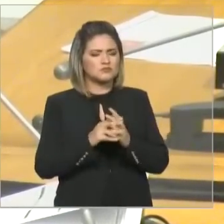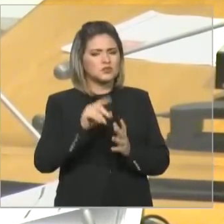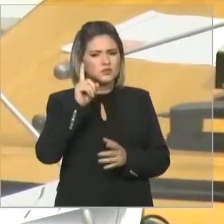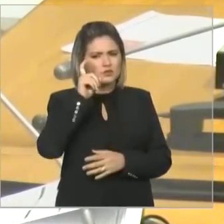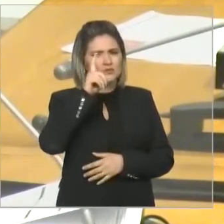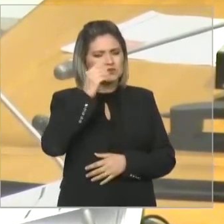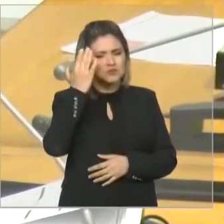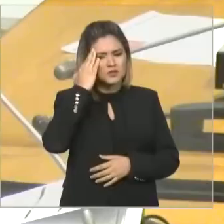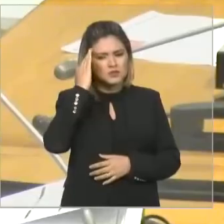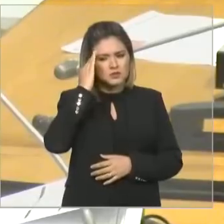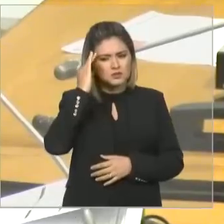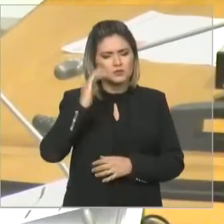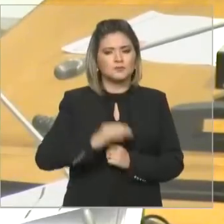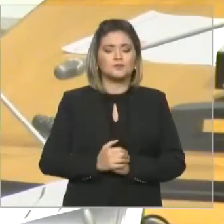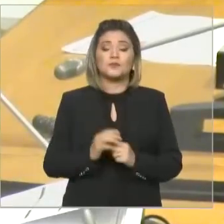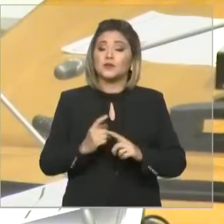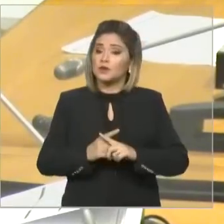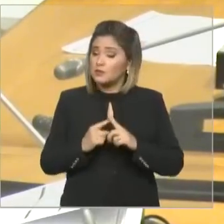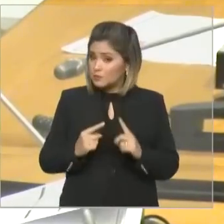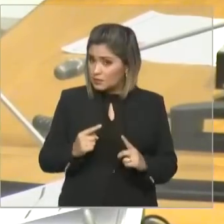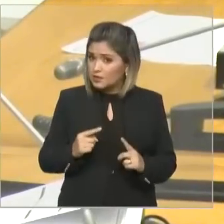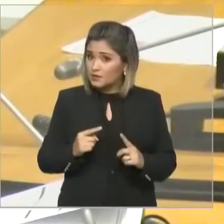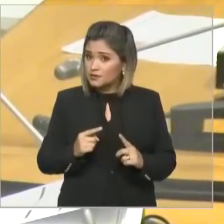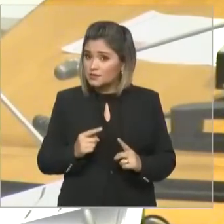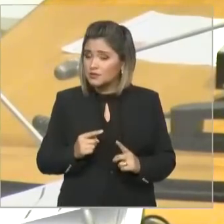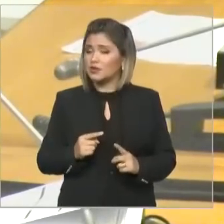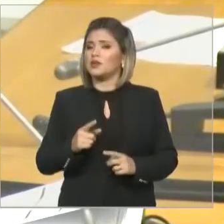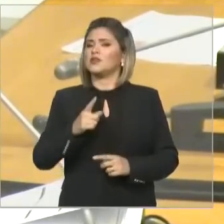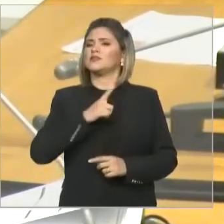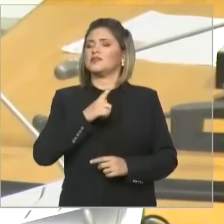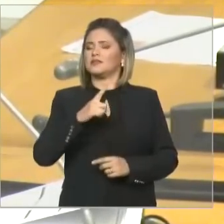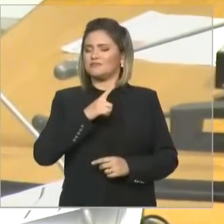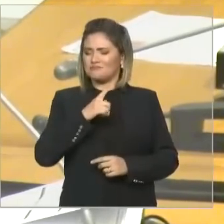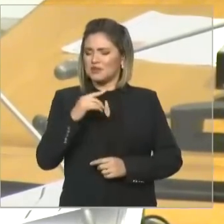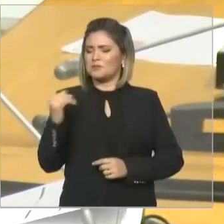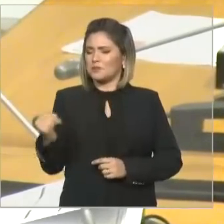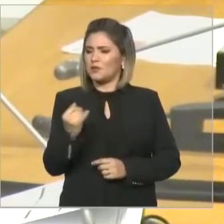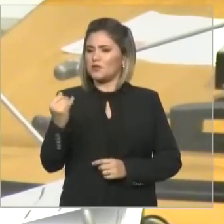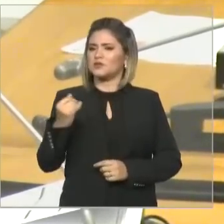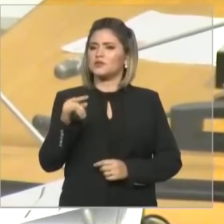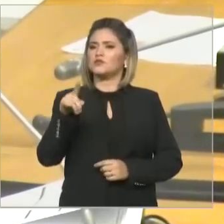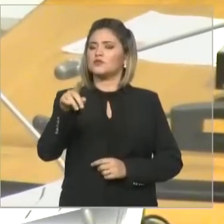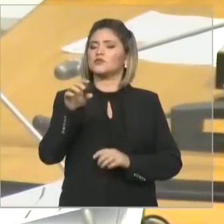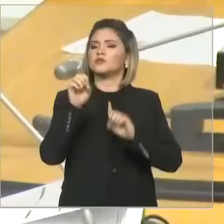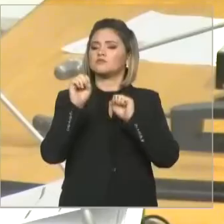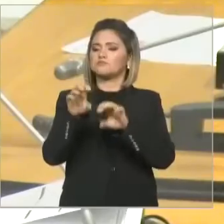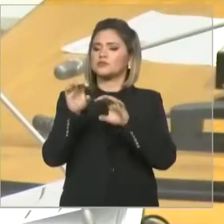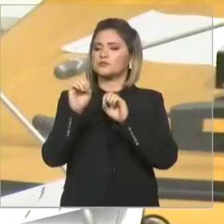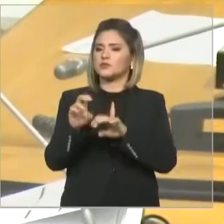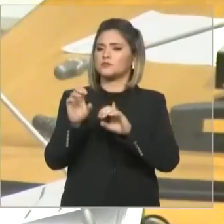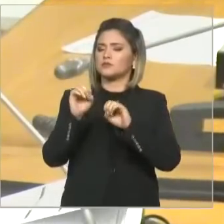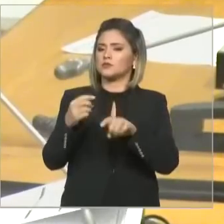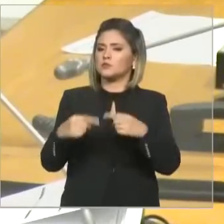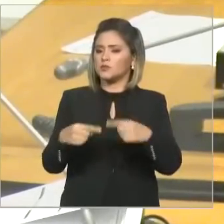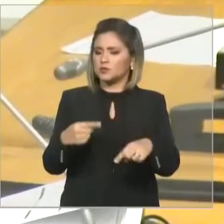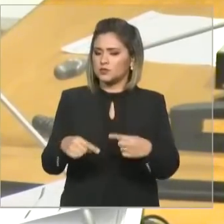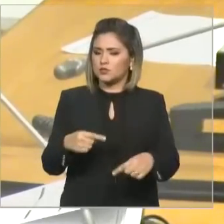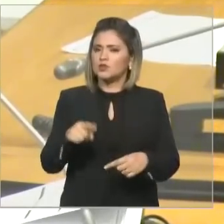na sua aula de filosofia política. Mas, ainda bem que aqui nós temos um professor responsável,